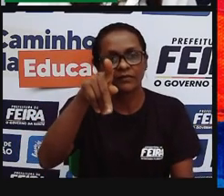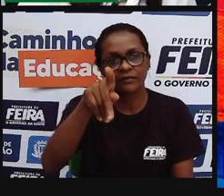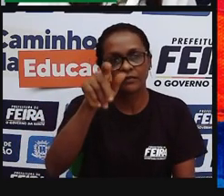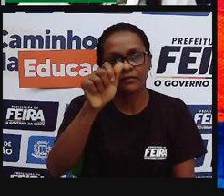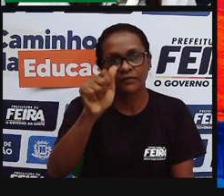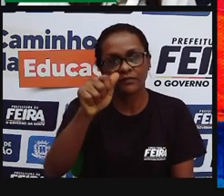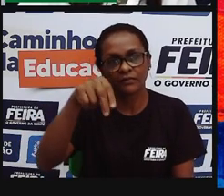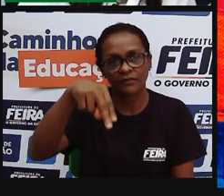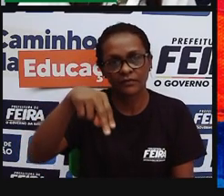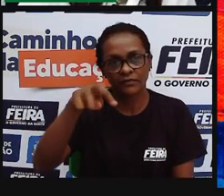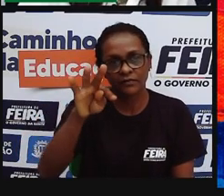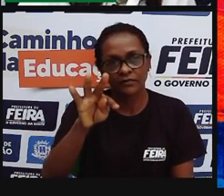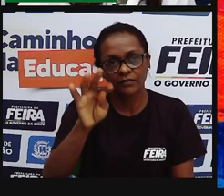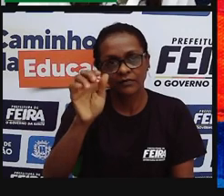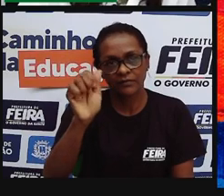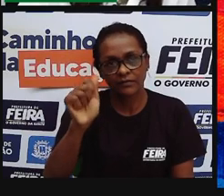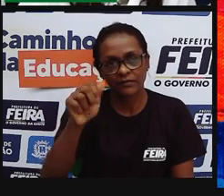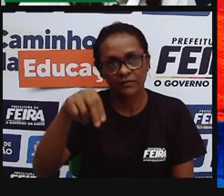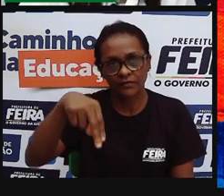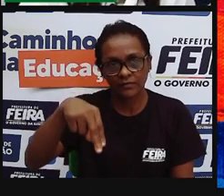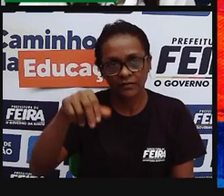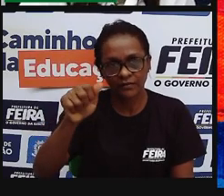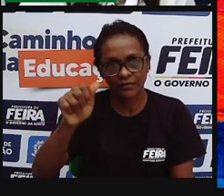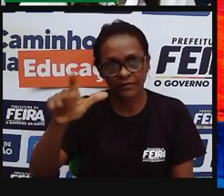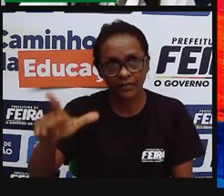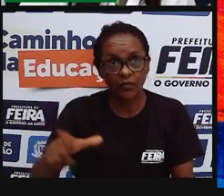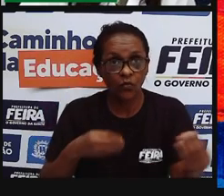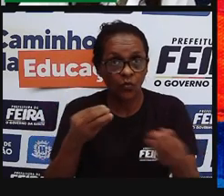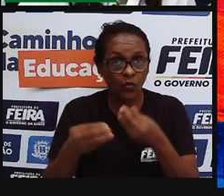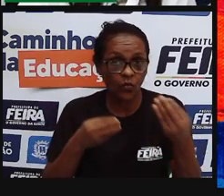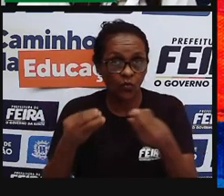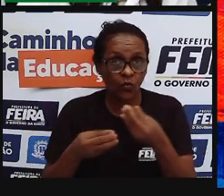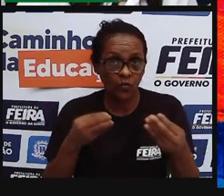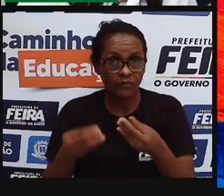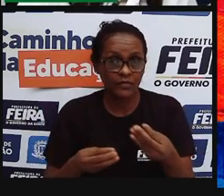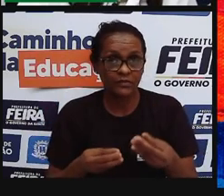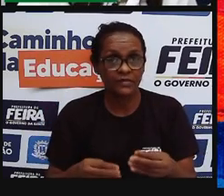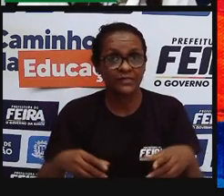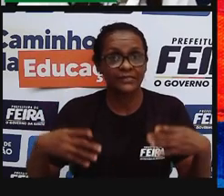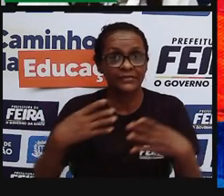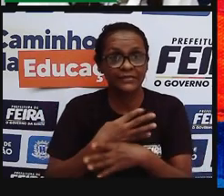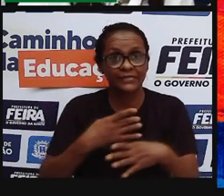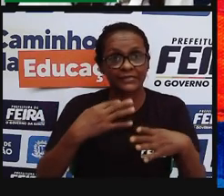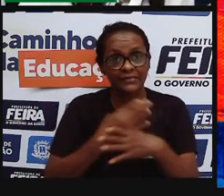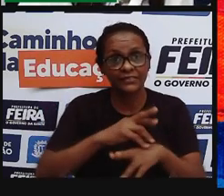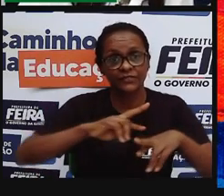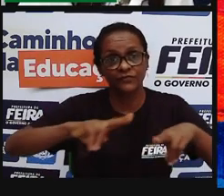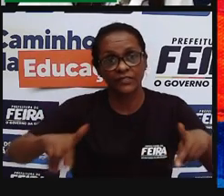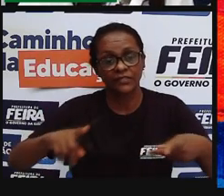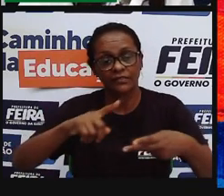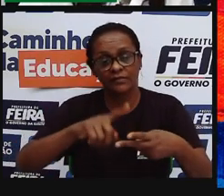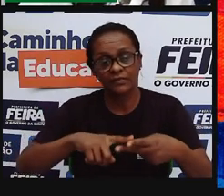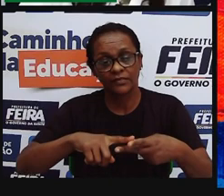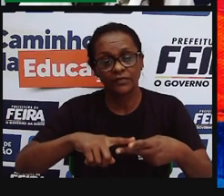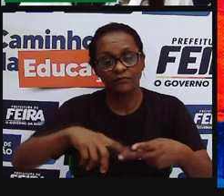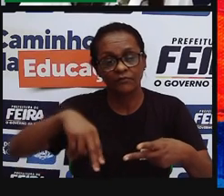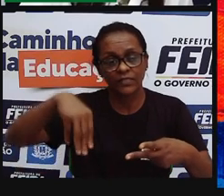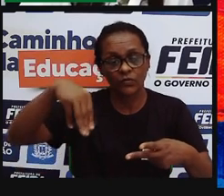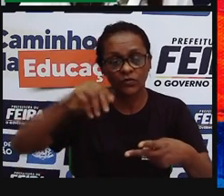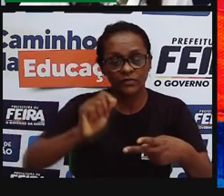né, está localizado nos estados do Mato Grosso, Mato Grosso do Sul, tem um bioma influenciado pelos